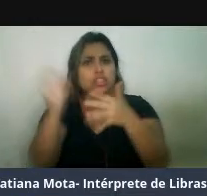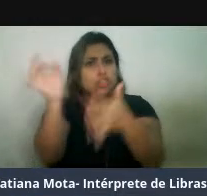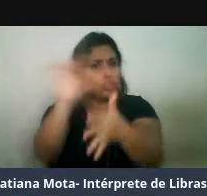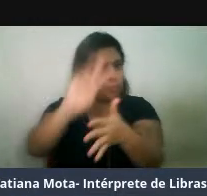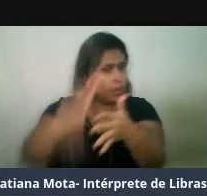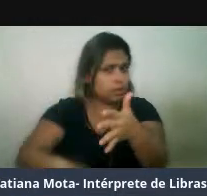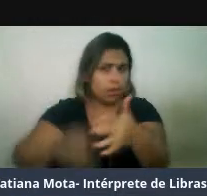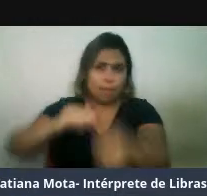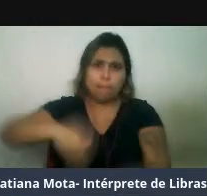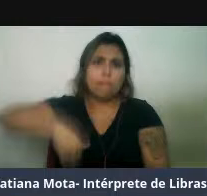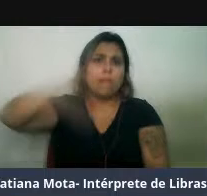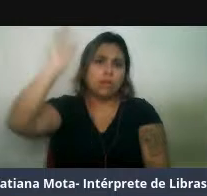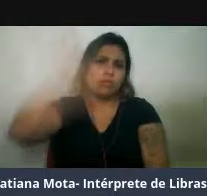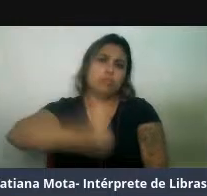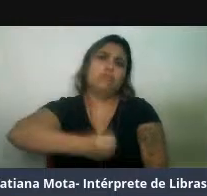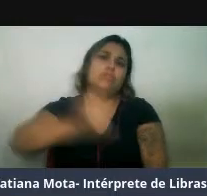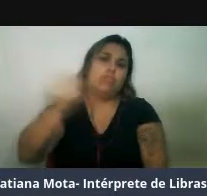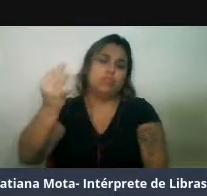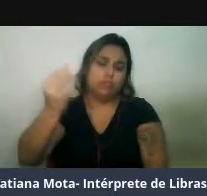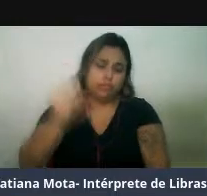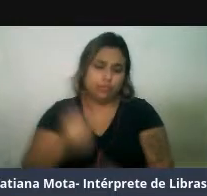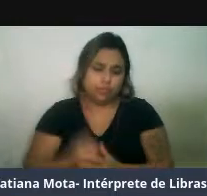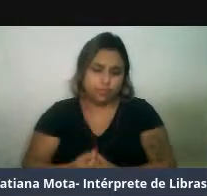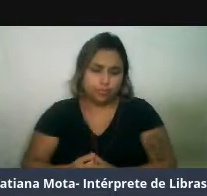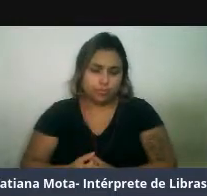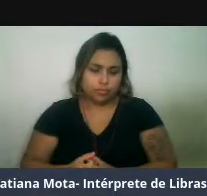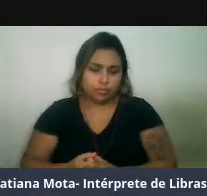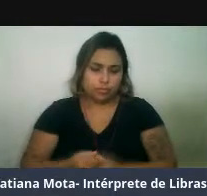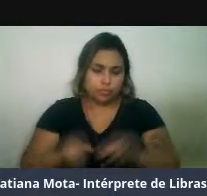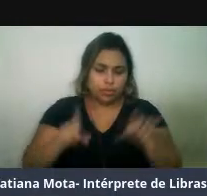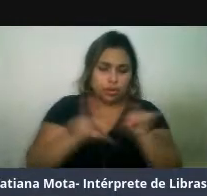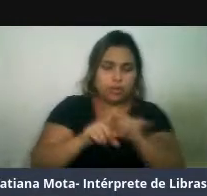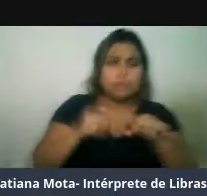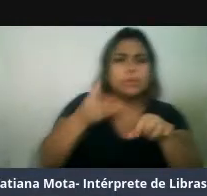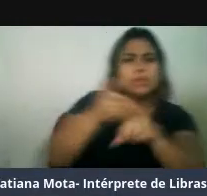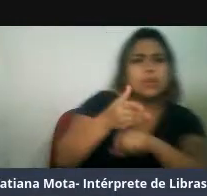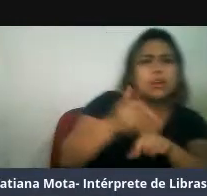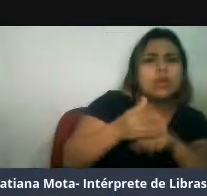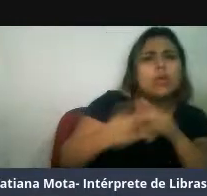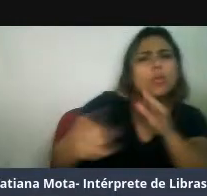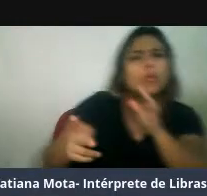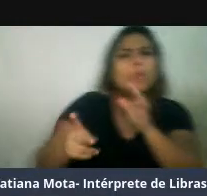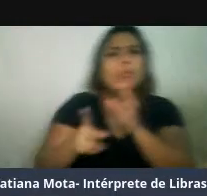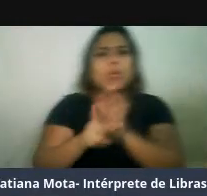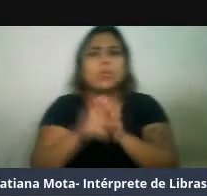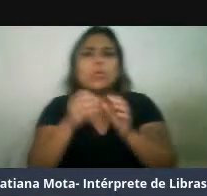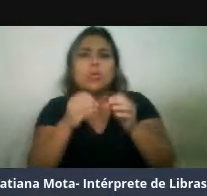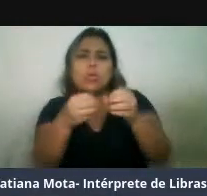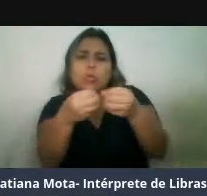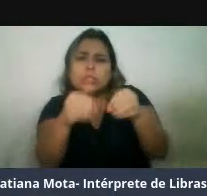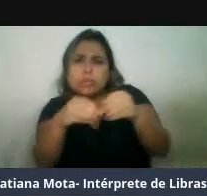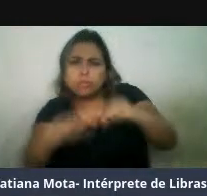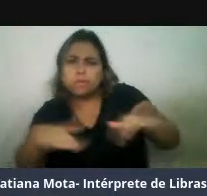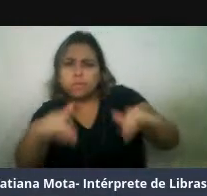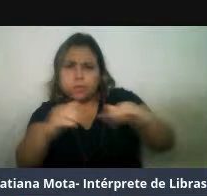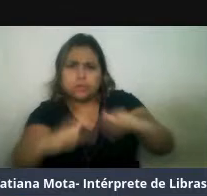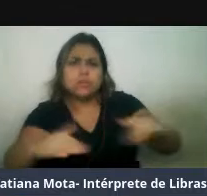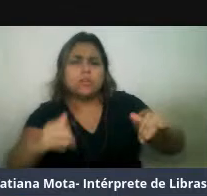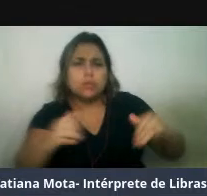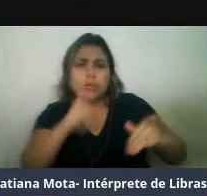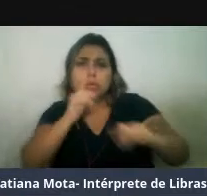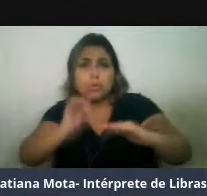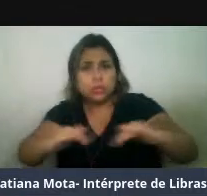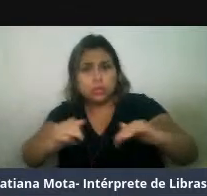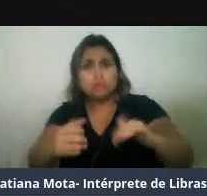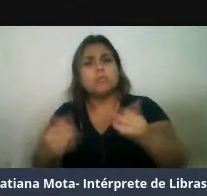também uma concentração de espécies mais próximo às zonas costeiras dos oceanos. Então, não é uma distribuição homogênea